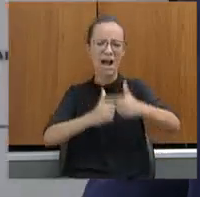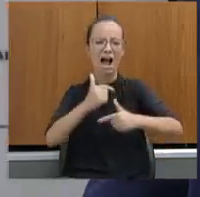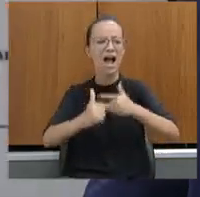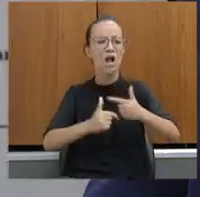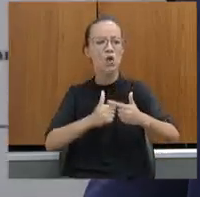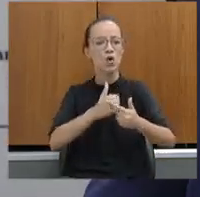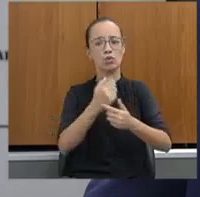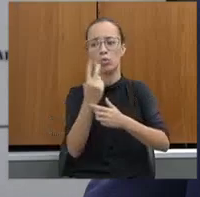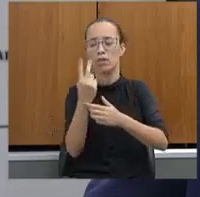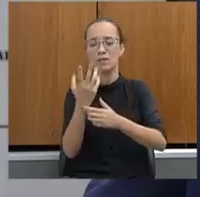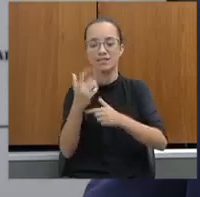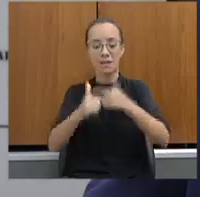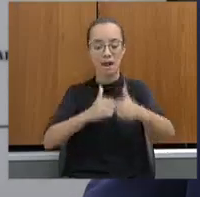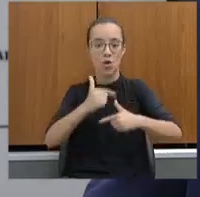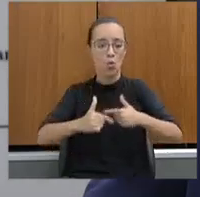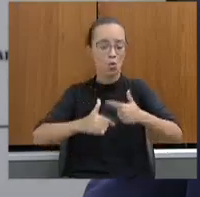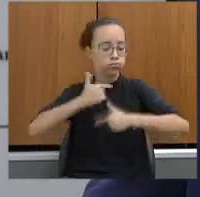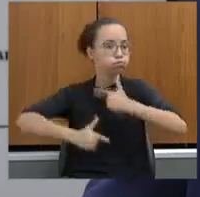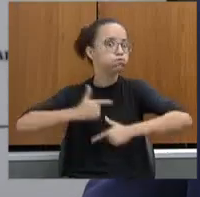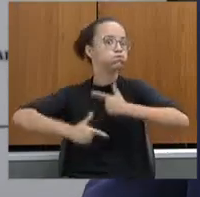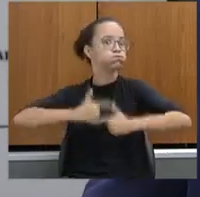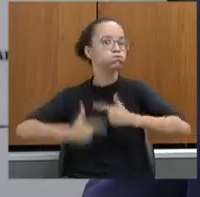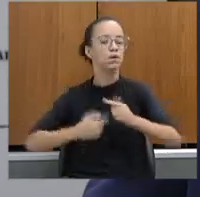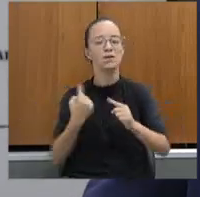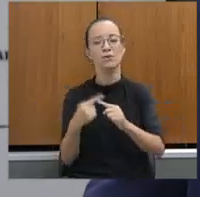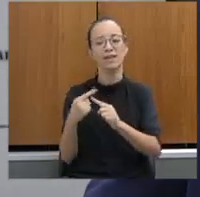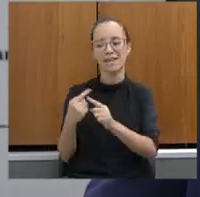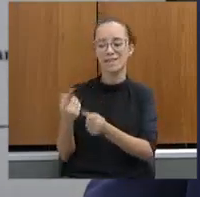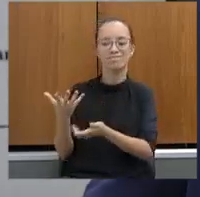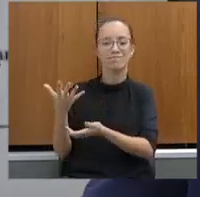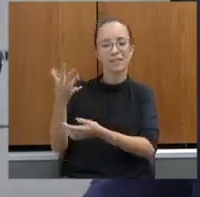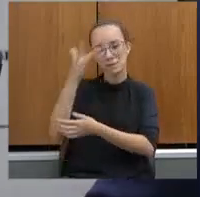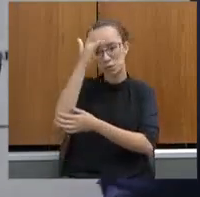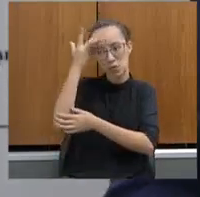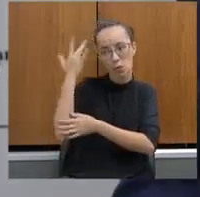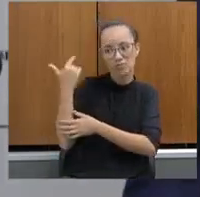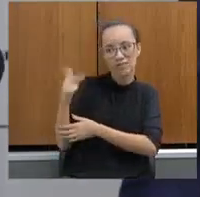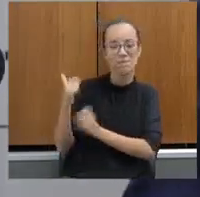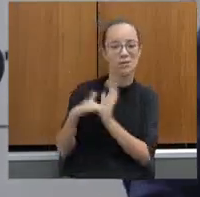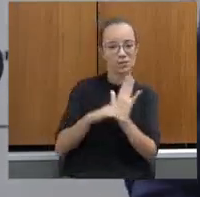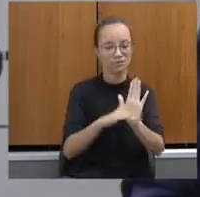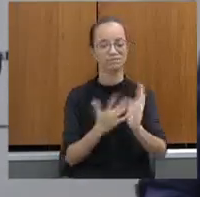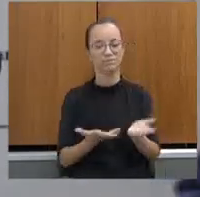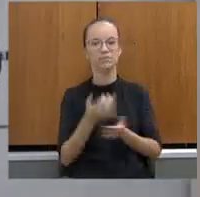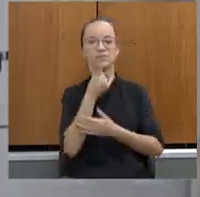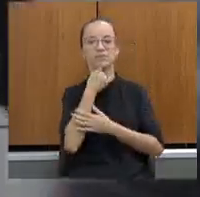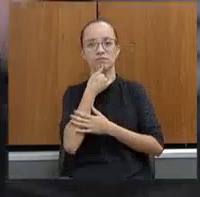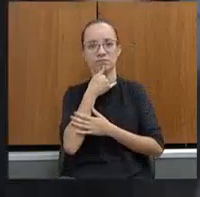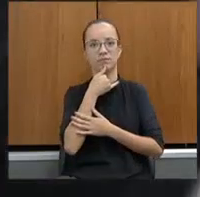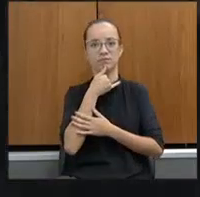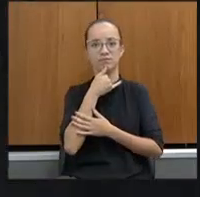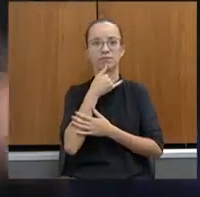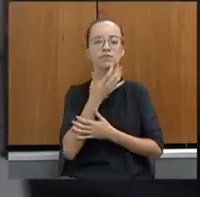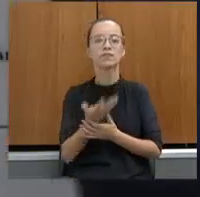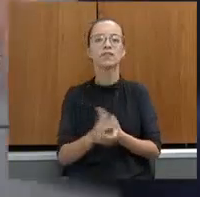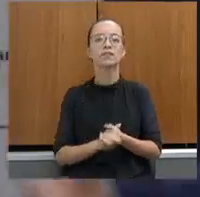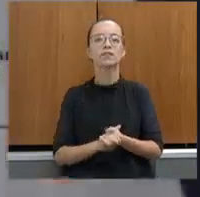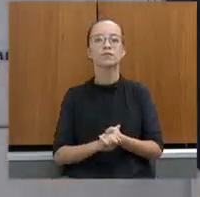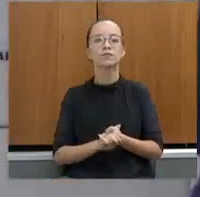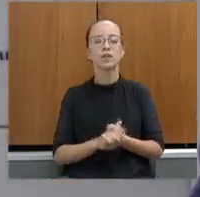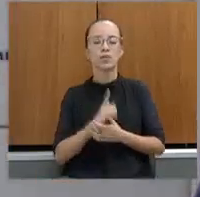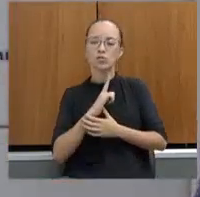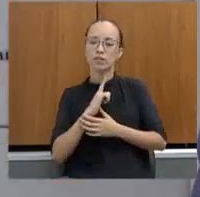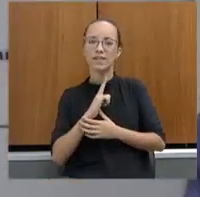vezes, por dois, por três, porque falta um companheiro ali ao lado para estar ajudando. Infelizmente, tem uma visão que